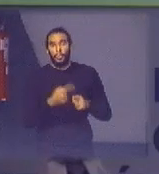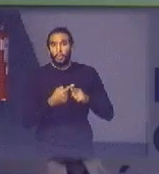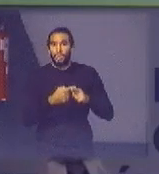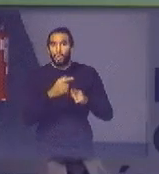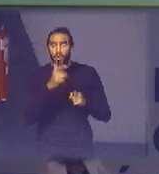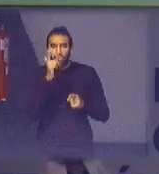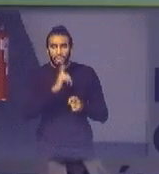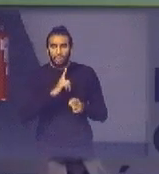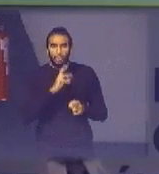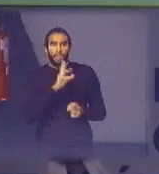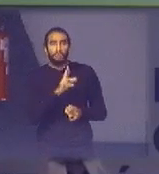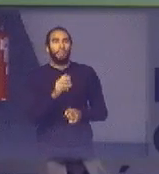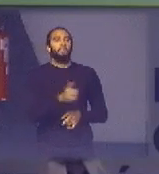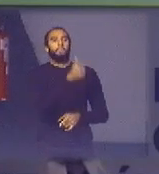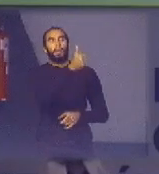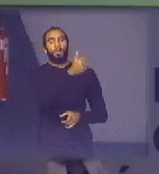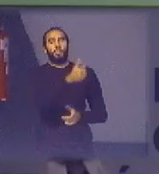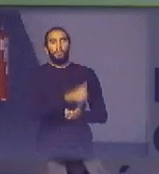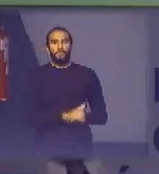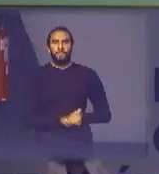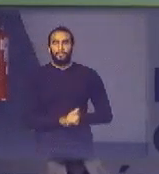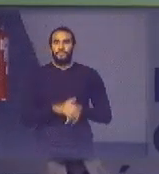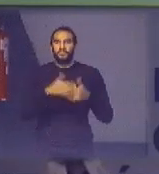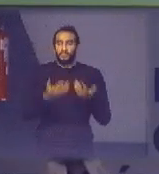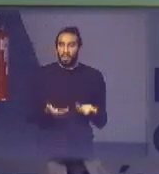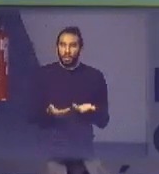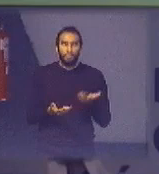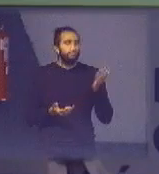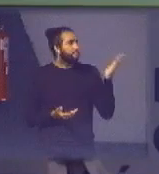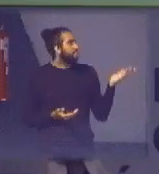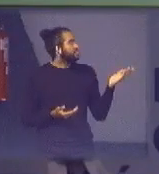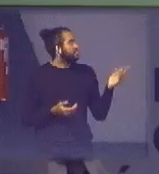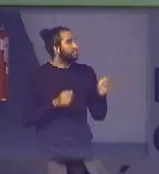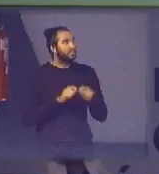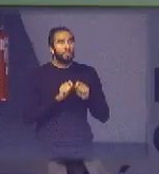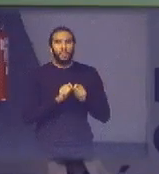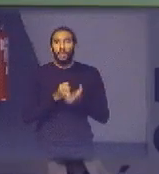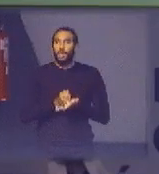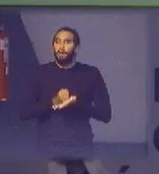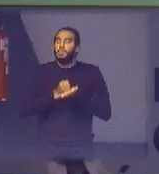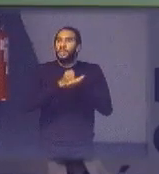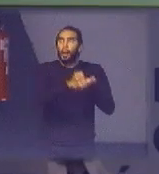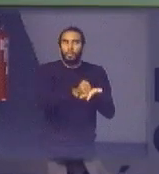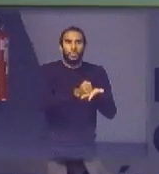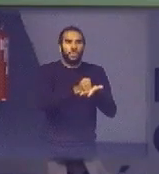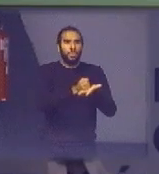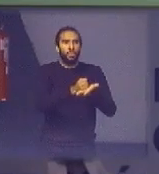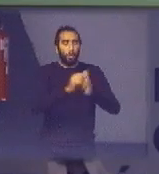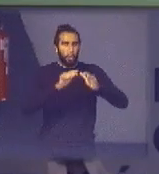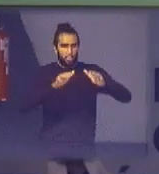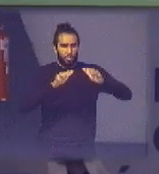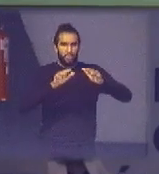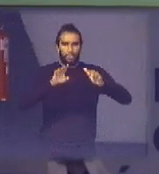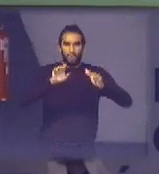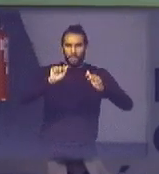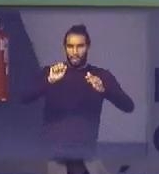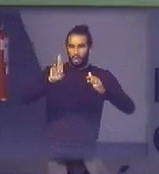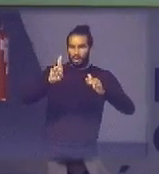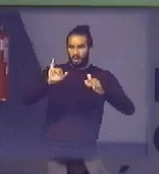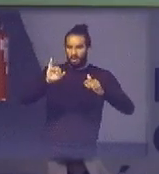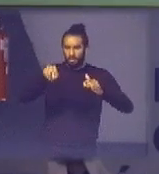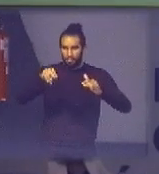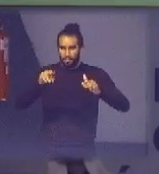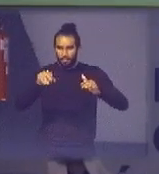então aqui a gente vem apoiando o movimento Grink lá em São Paulo que é um